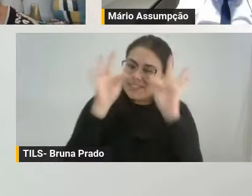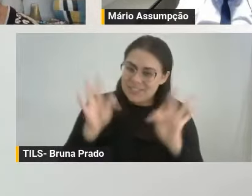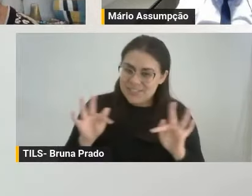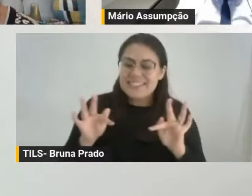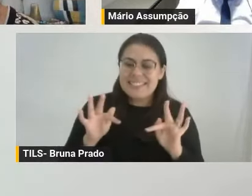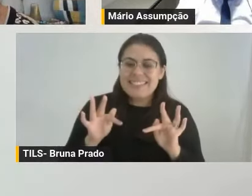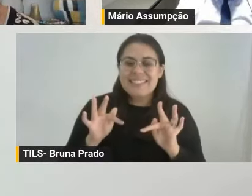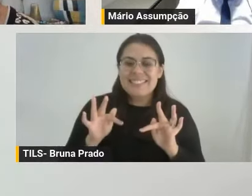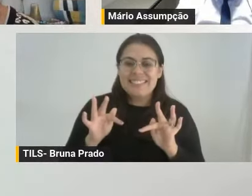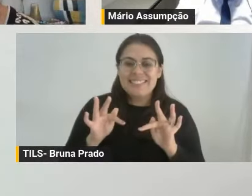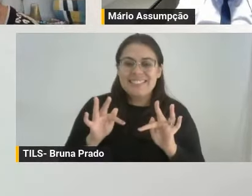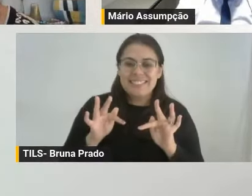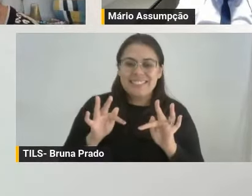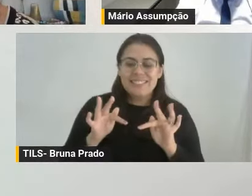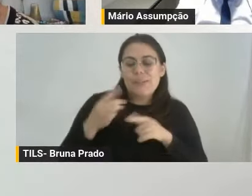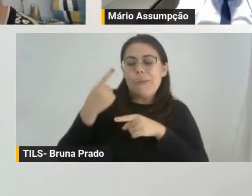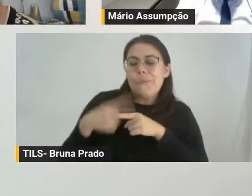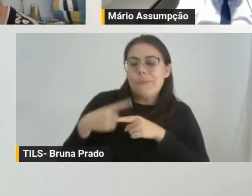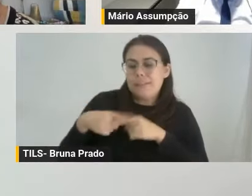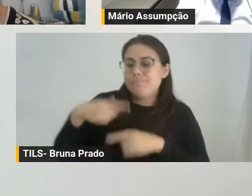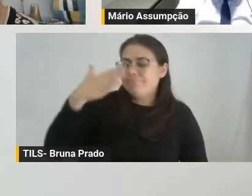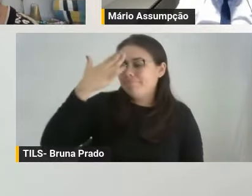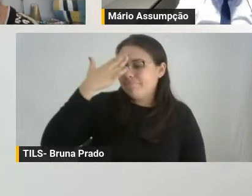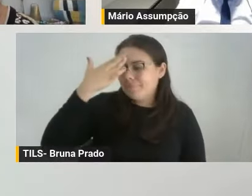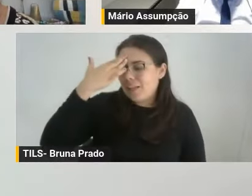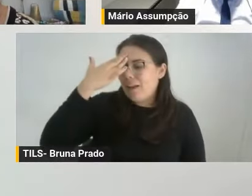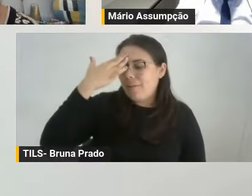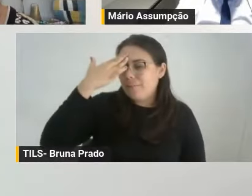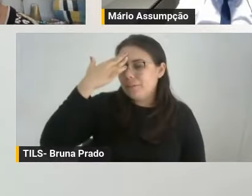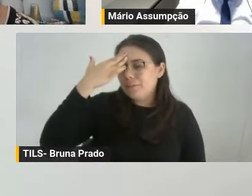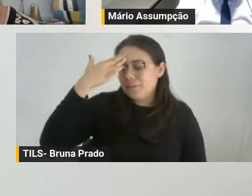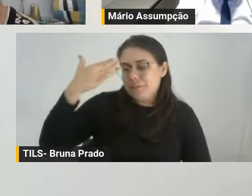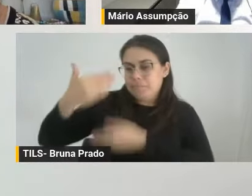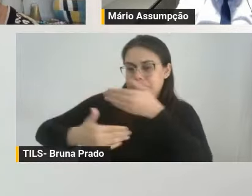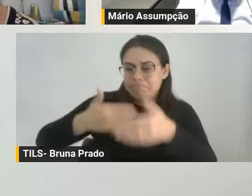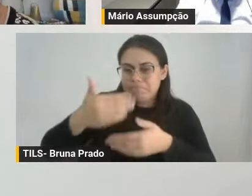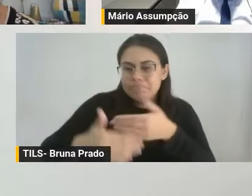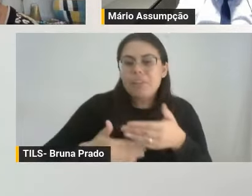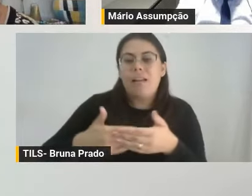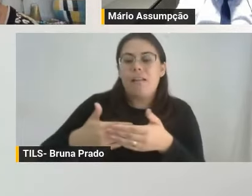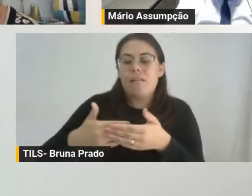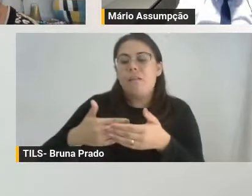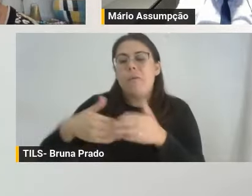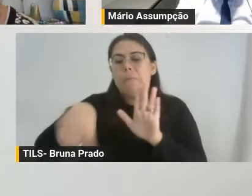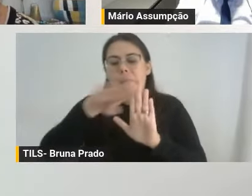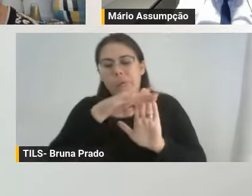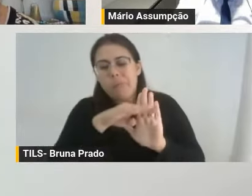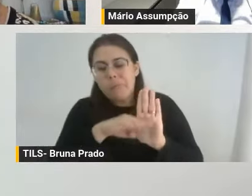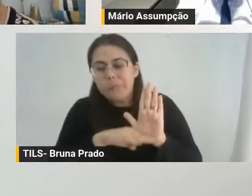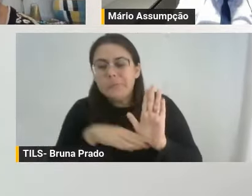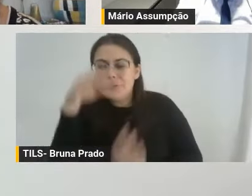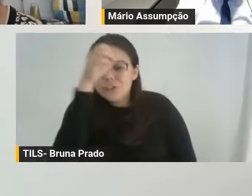certamente, será um percurso formativo aqui, uma trilha dentro